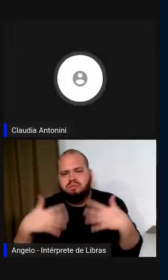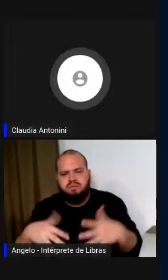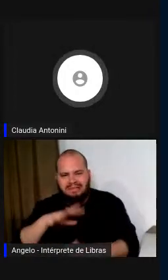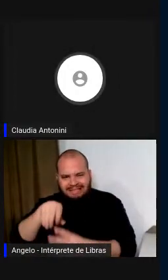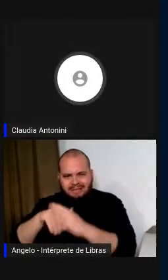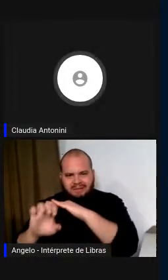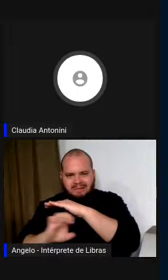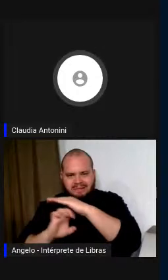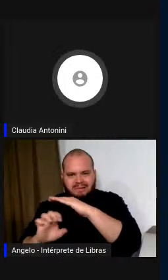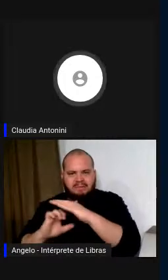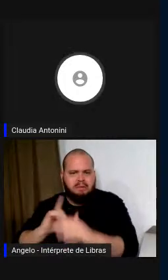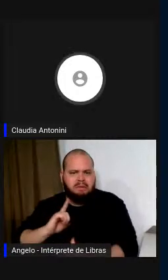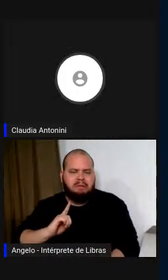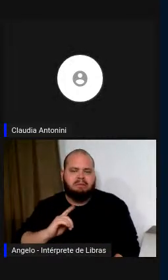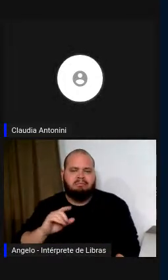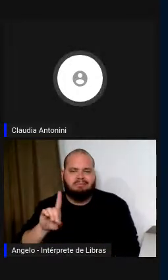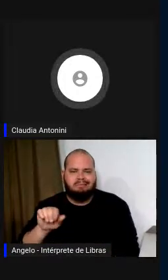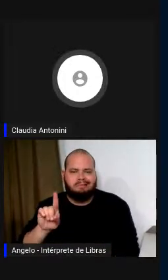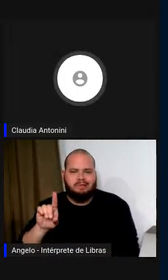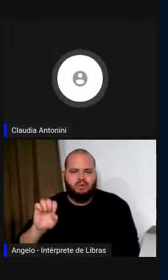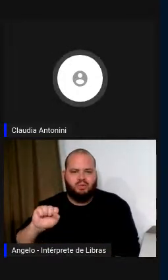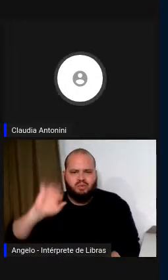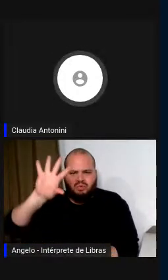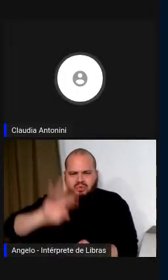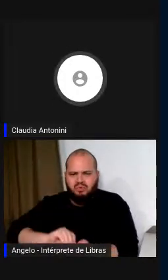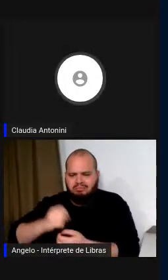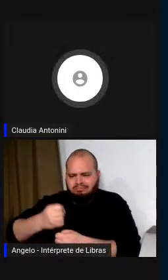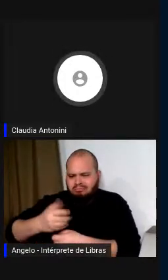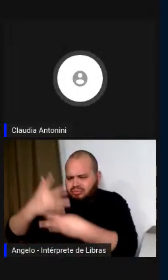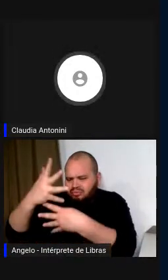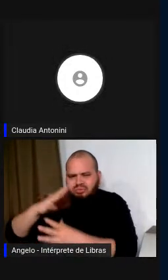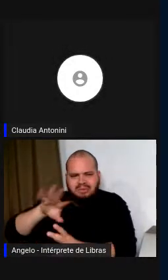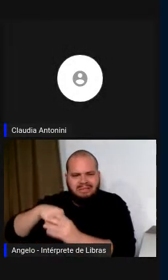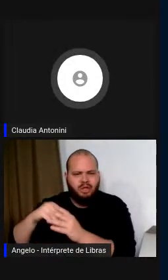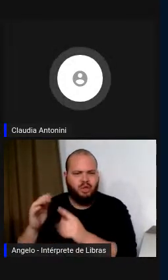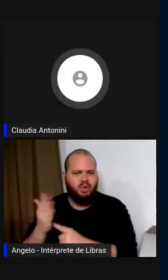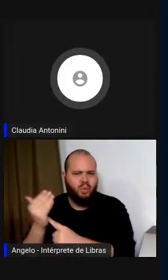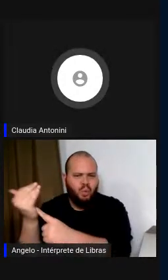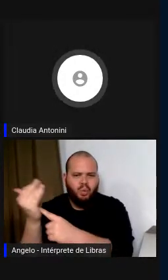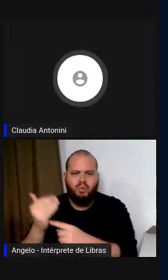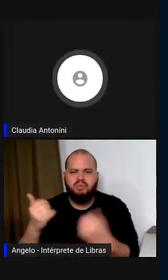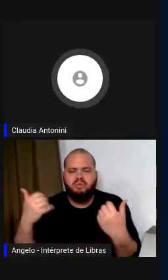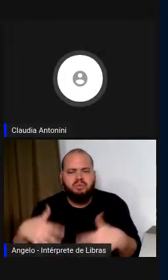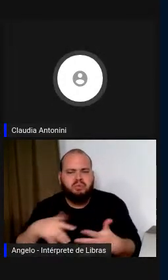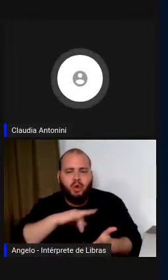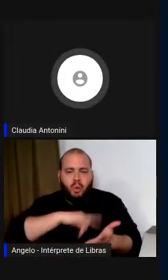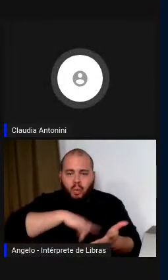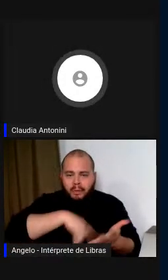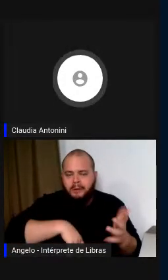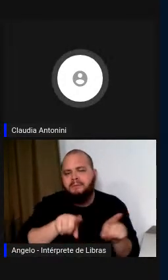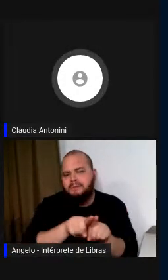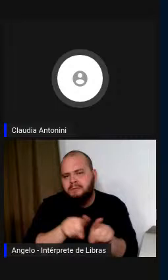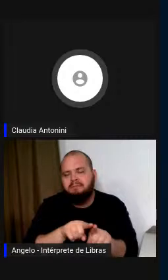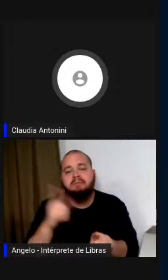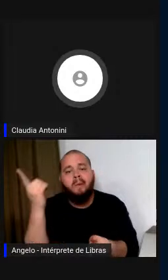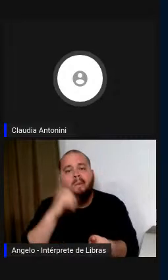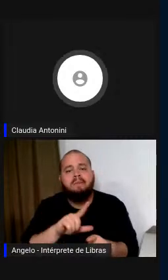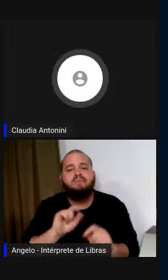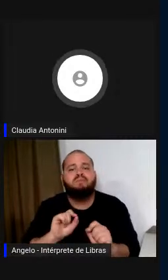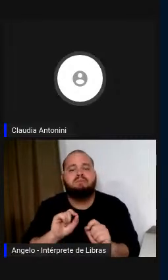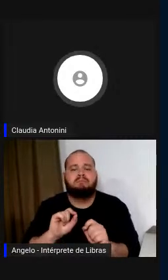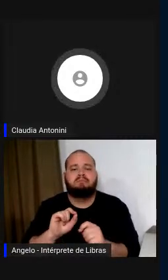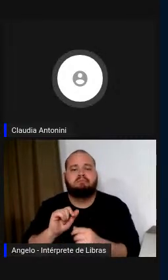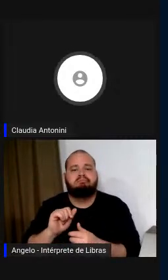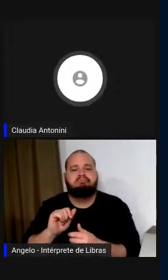tem bancos de dados tecnológicos, nos documentos, por exemplo, para satisfazer exigências de